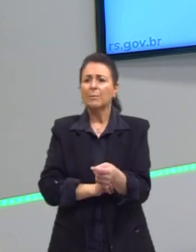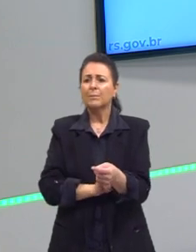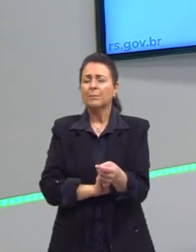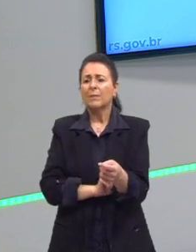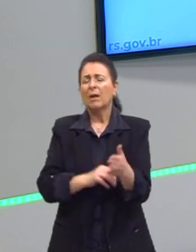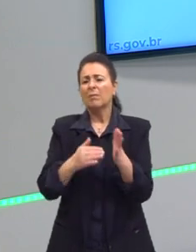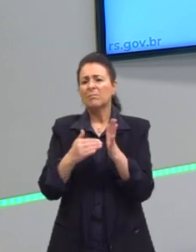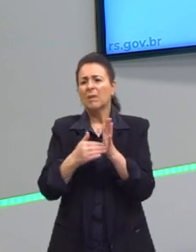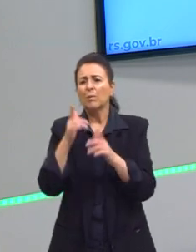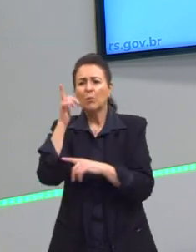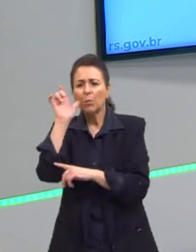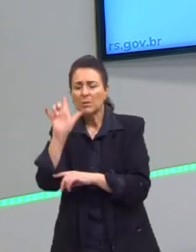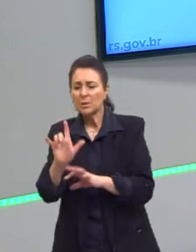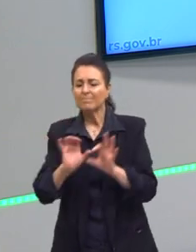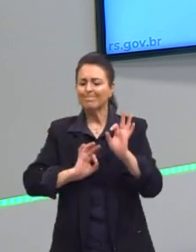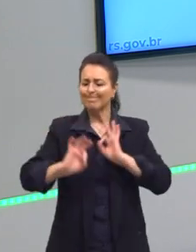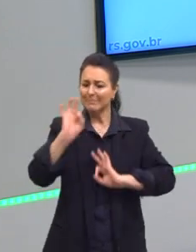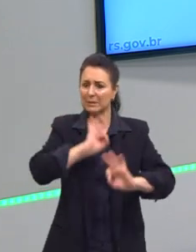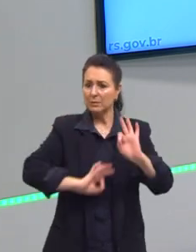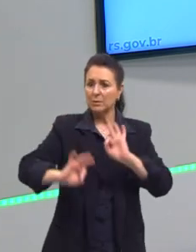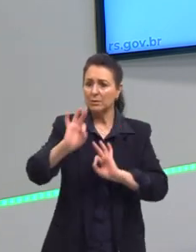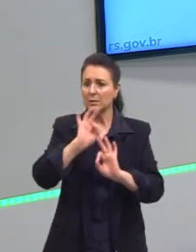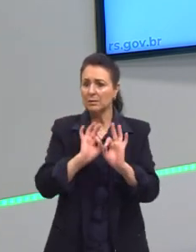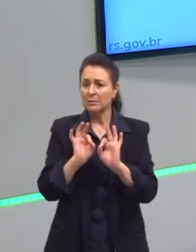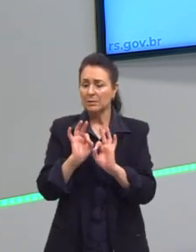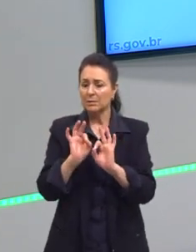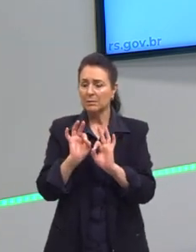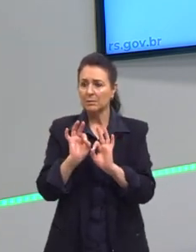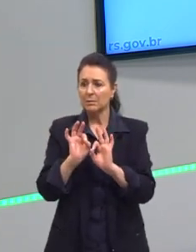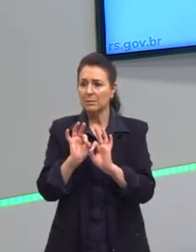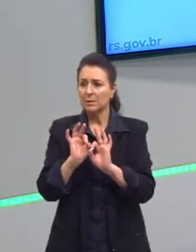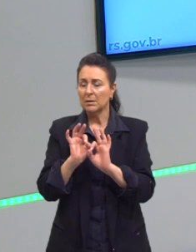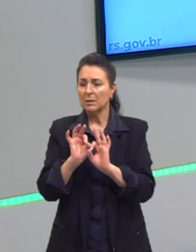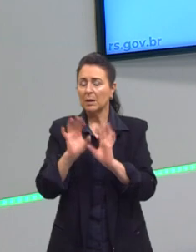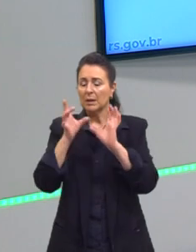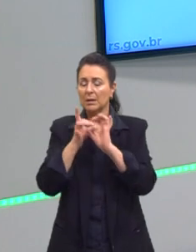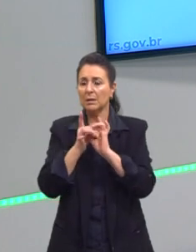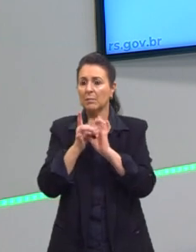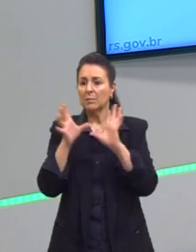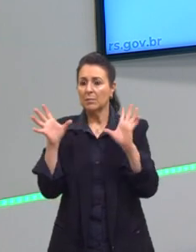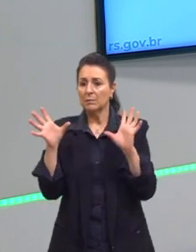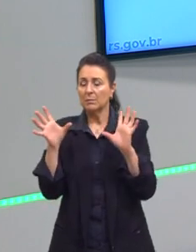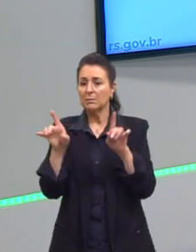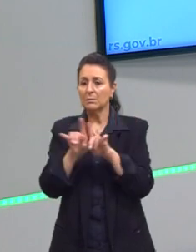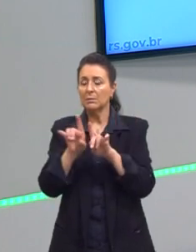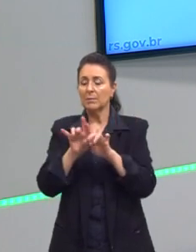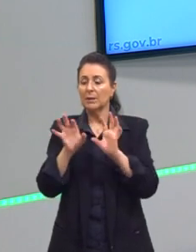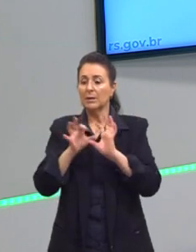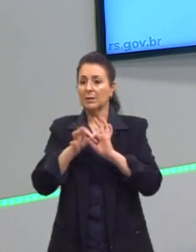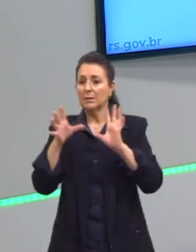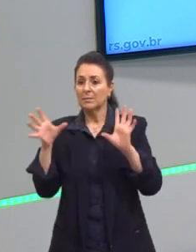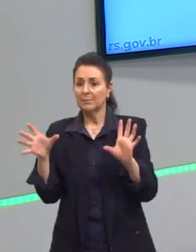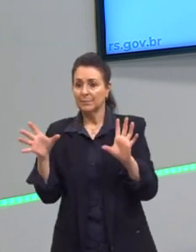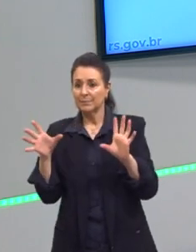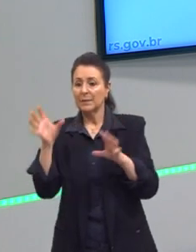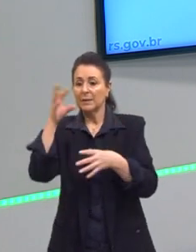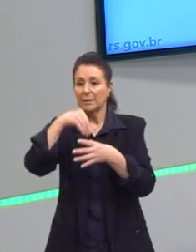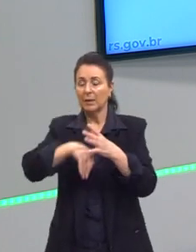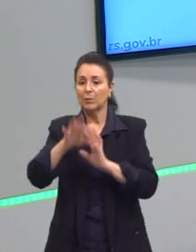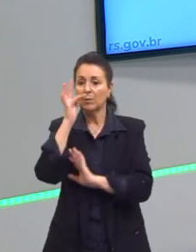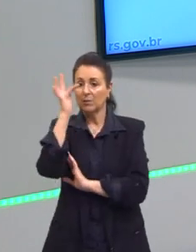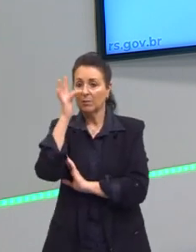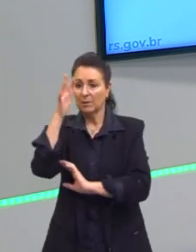para conseguir instalar a questão da democracia, do liberalismo na França.